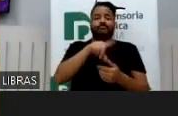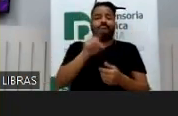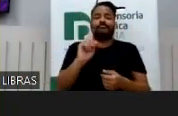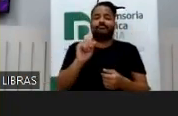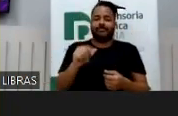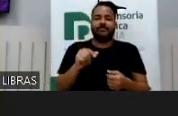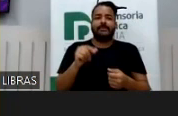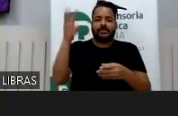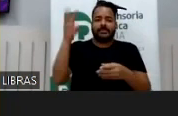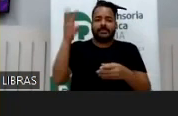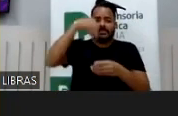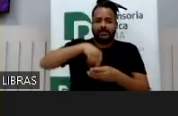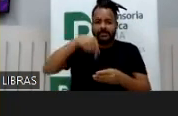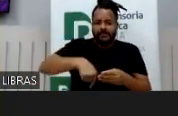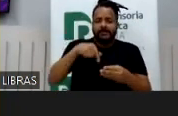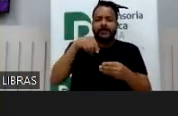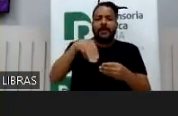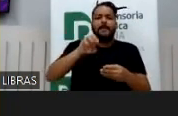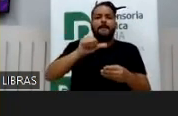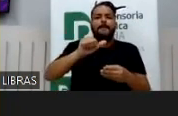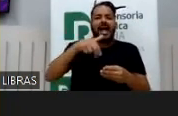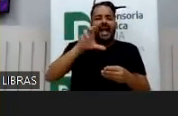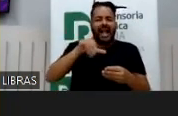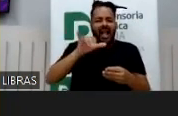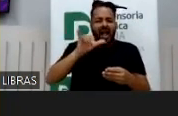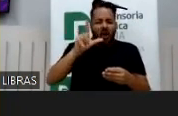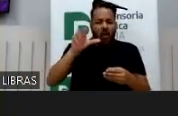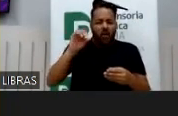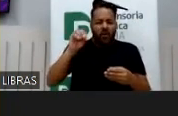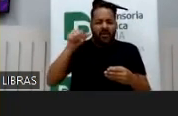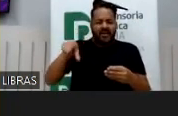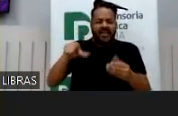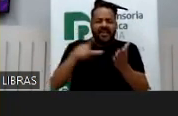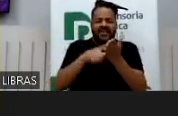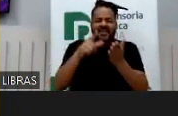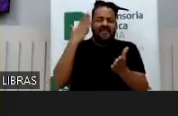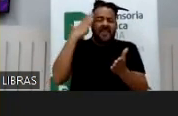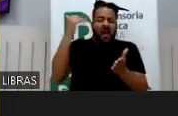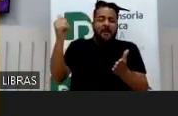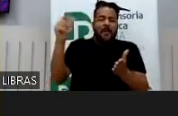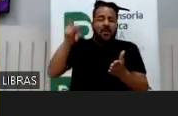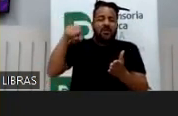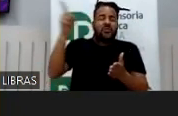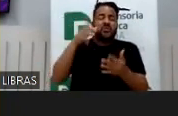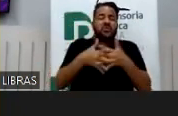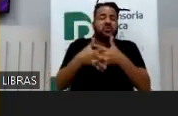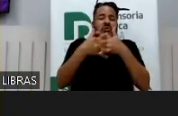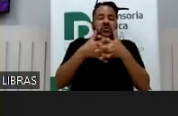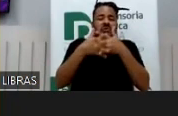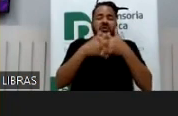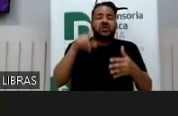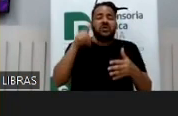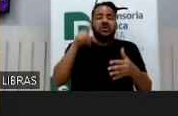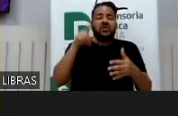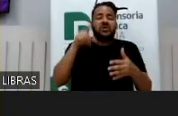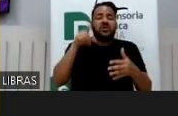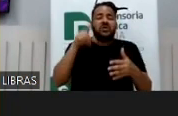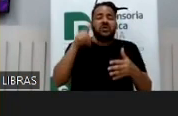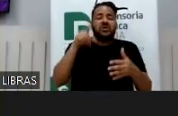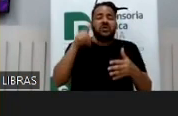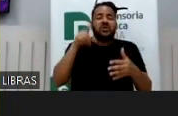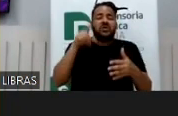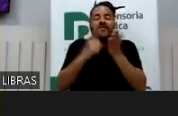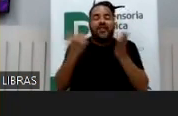fora daqui, temos o Macaulay Culkin, é famosíssimo, né? Do Esqueceram de Mim, que nunca se encontrou e se acertou na vida e tem problema com drogas e etc.